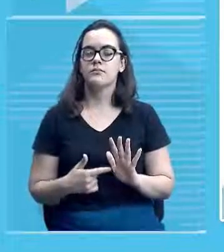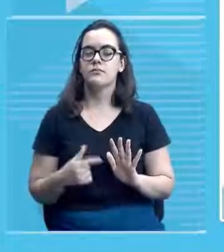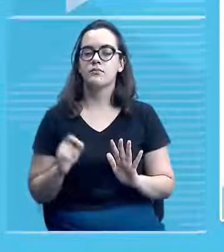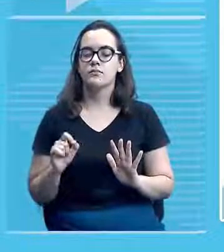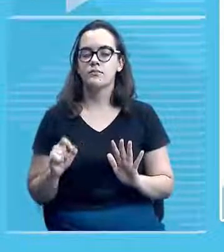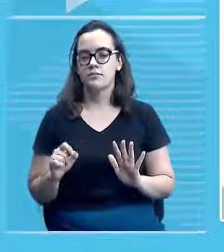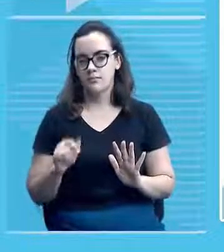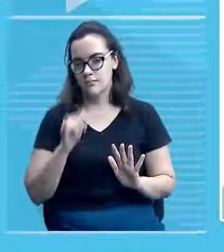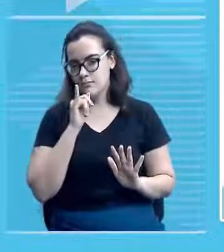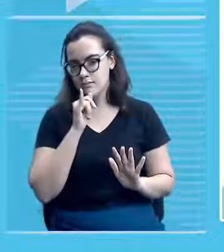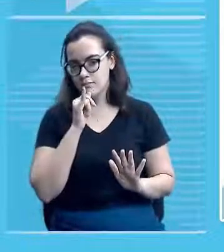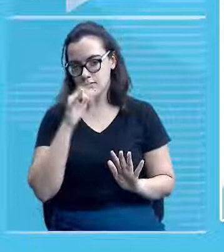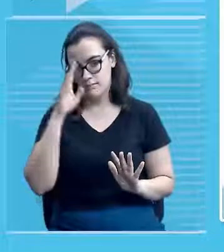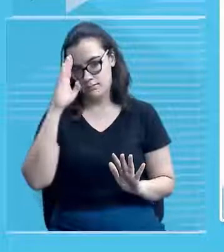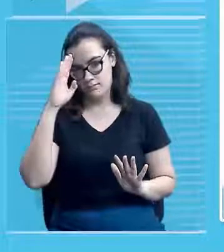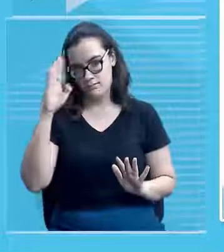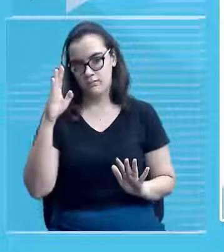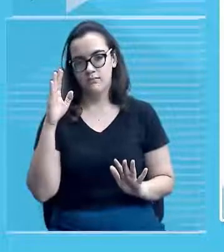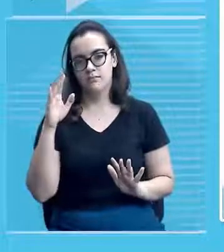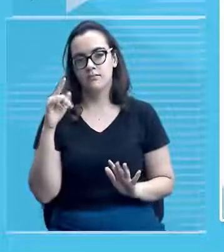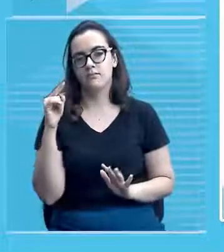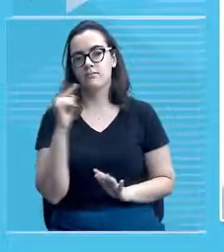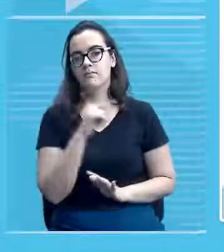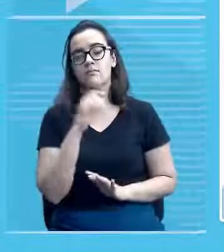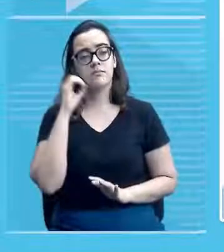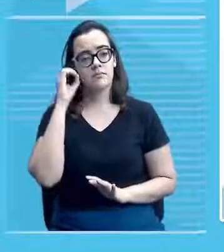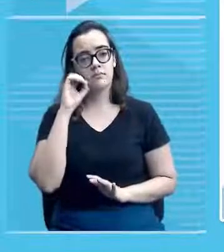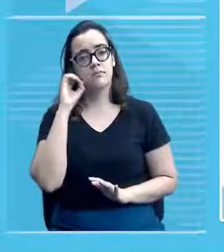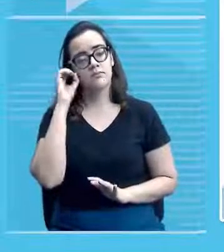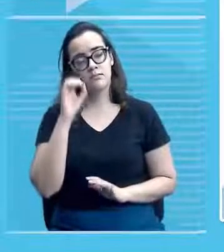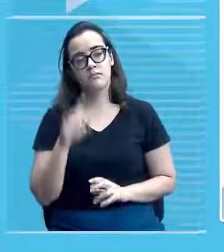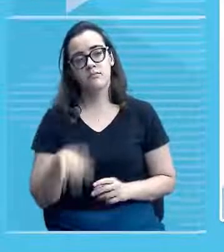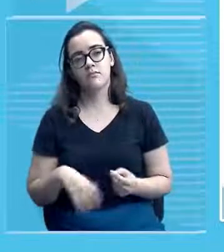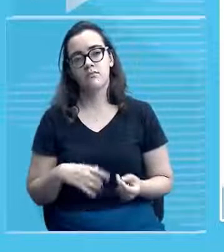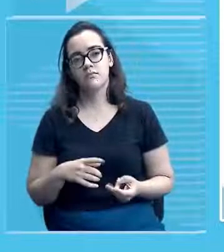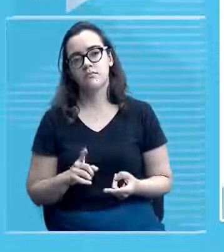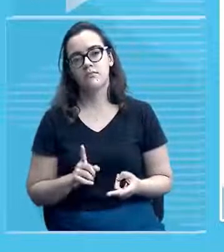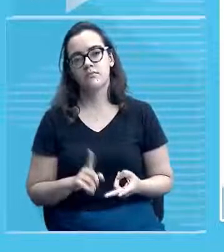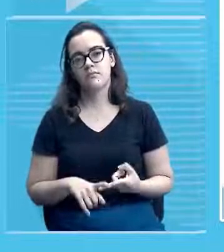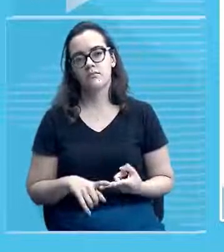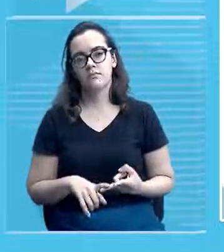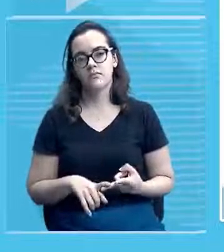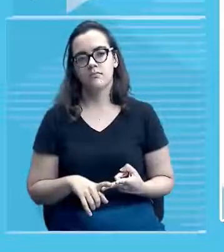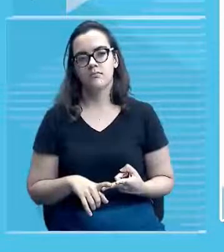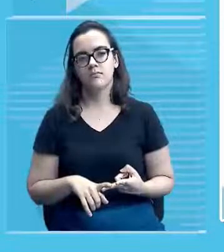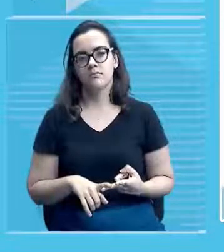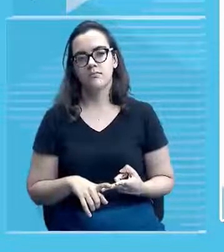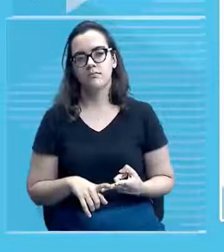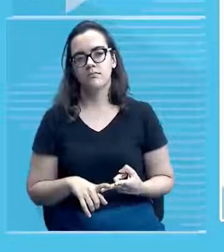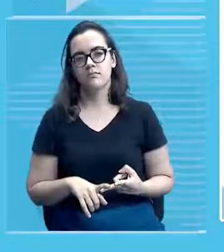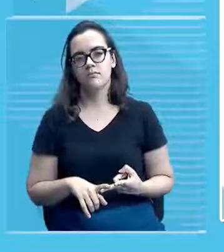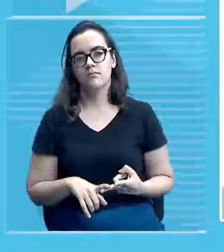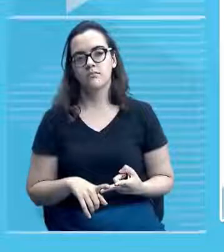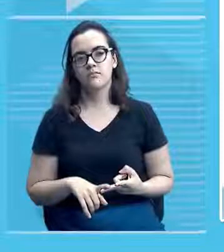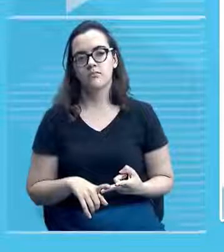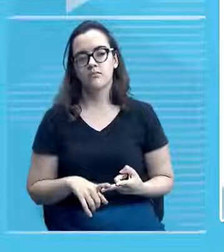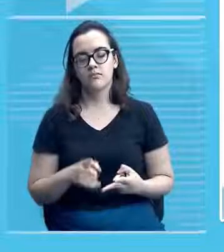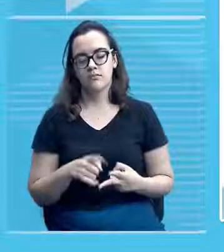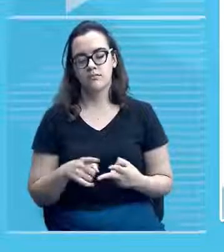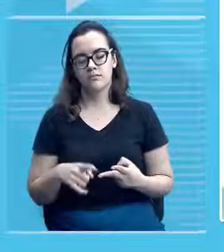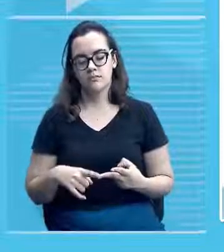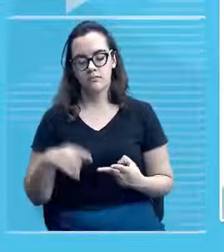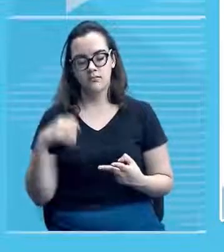exatamente para a igreja de Nossa Senhora da Vitória lá em Oeiras a igreja de Nossa Senhora do Rosário também em Oeiras além